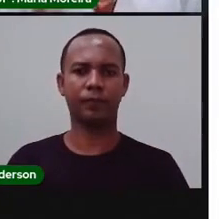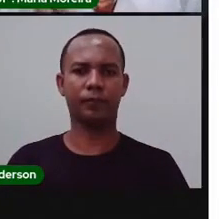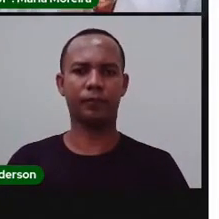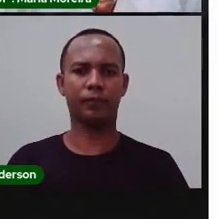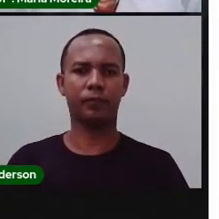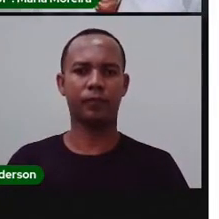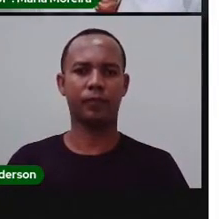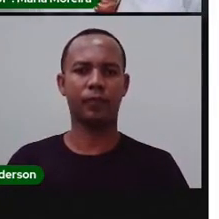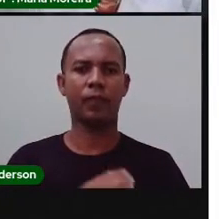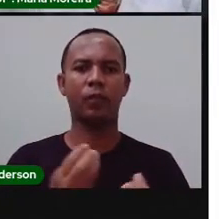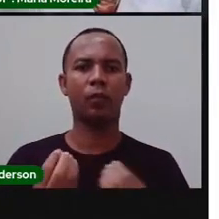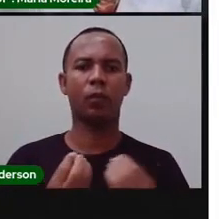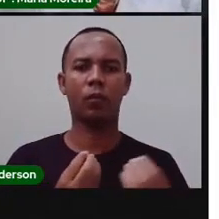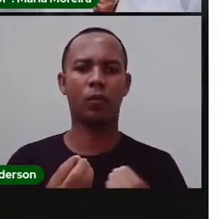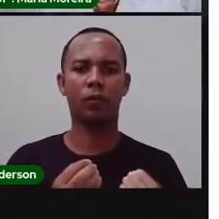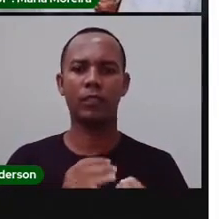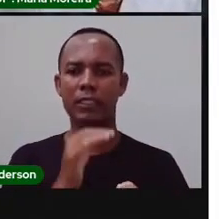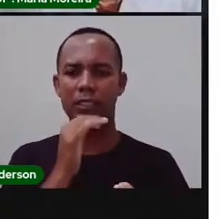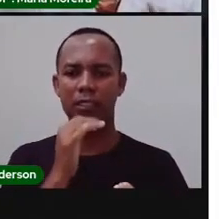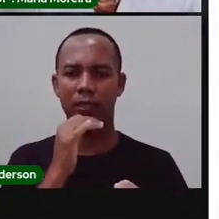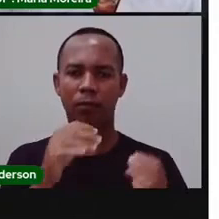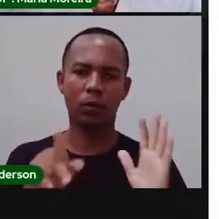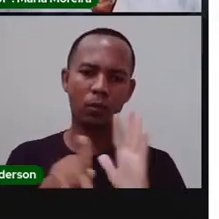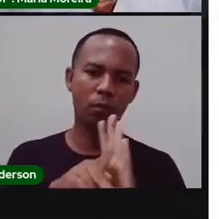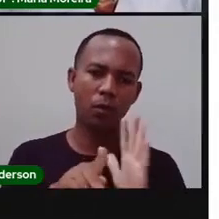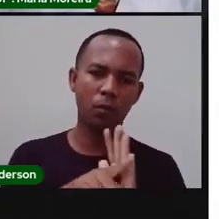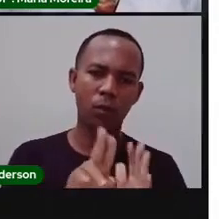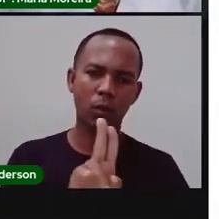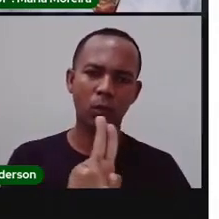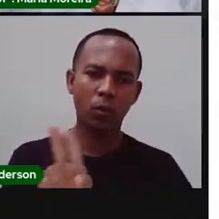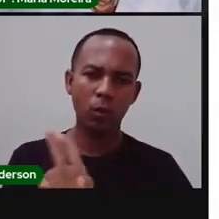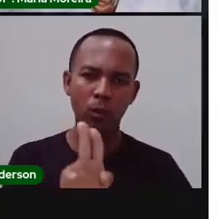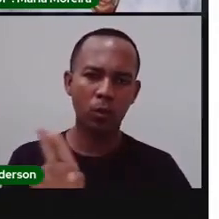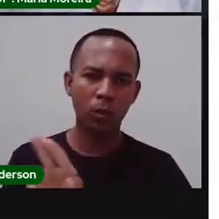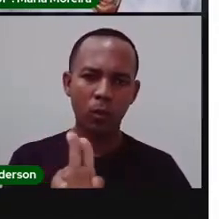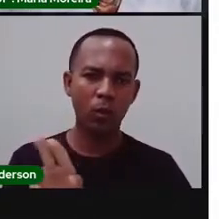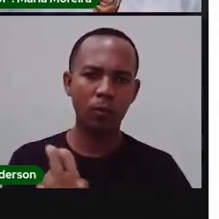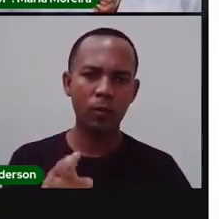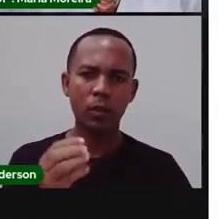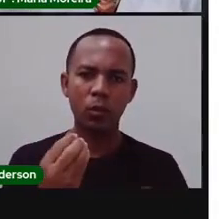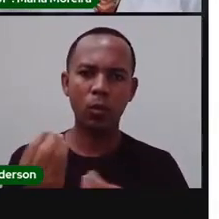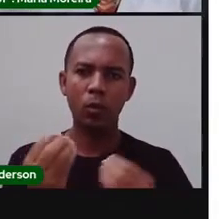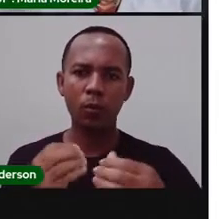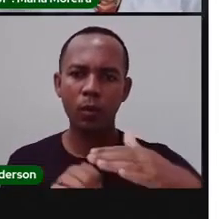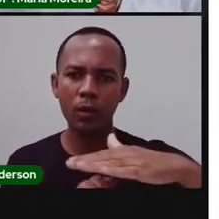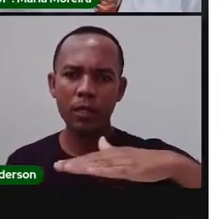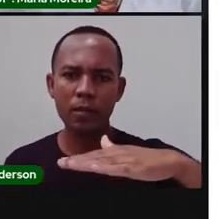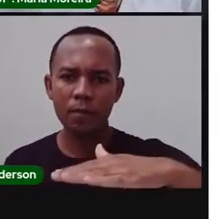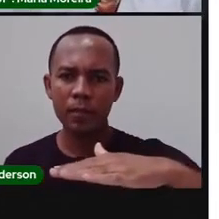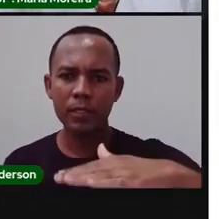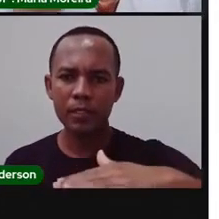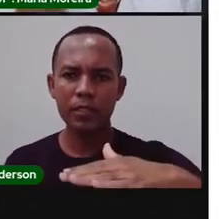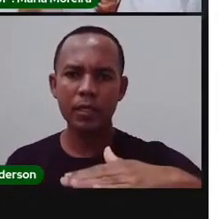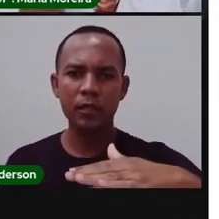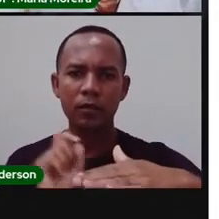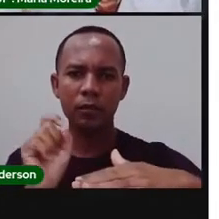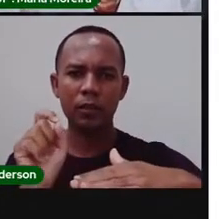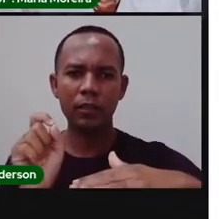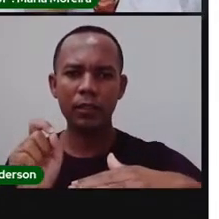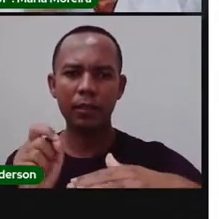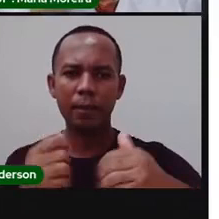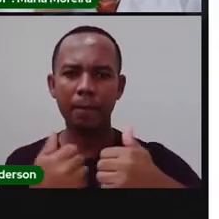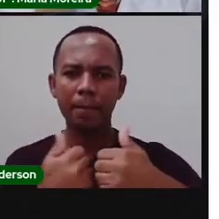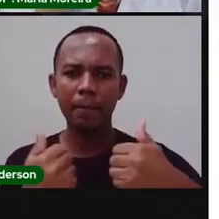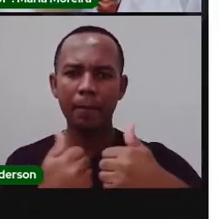é justamente sobre essa pedreira. O nome dela é Inpectra Indústria e Mineração, e ela fica